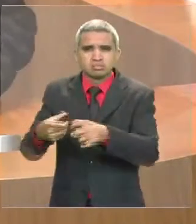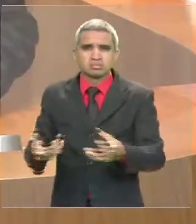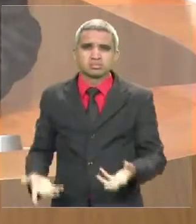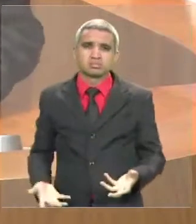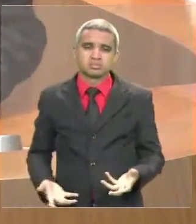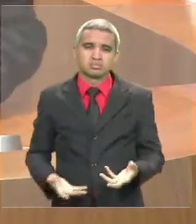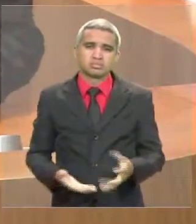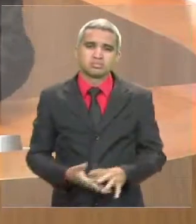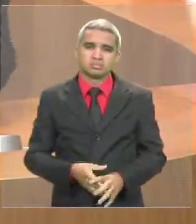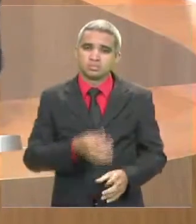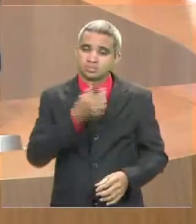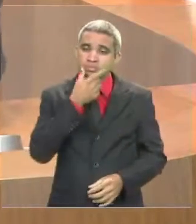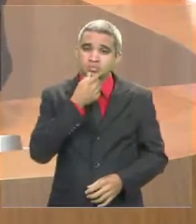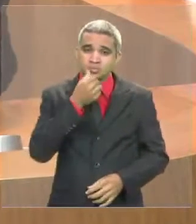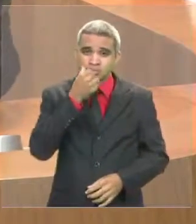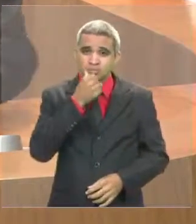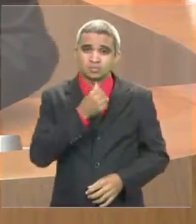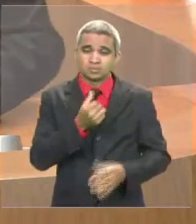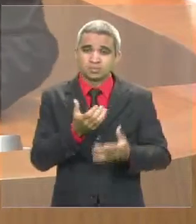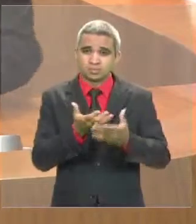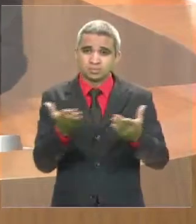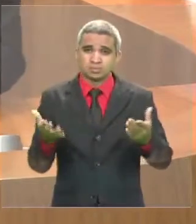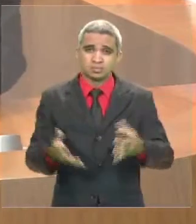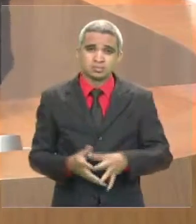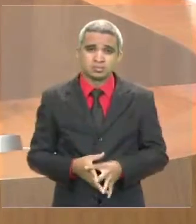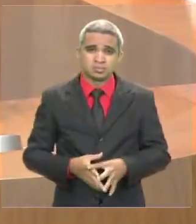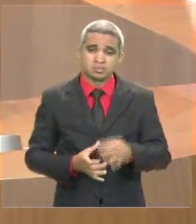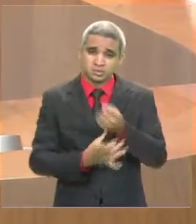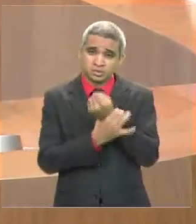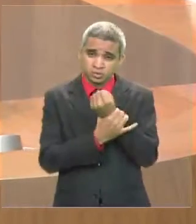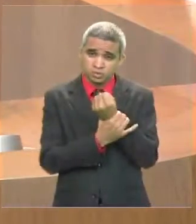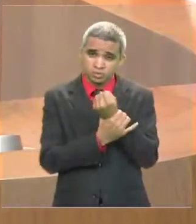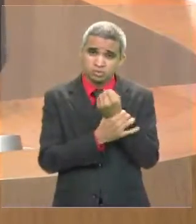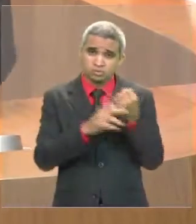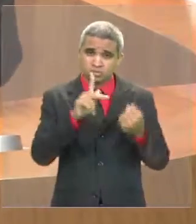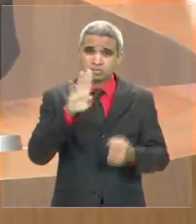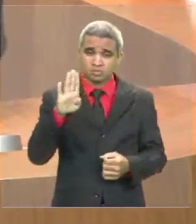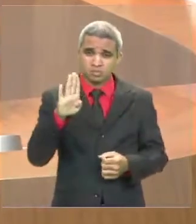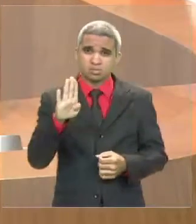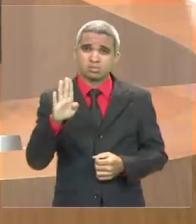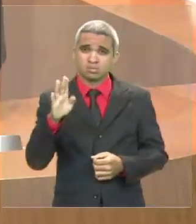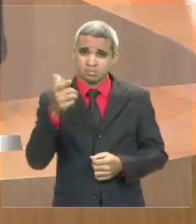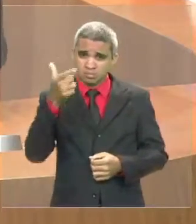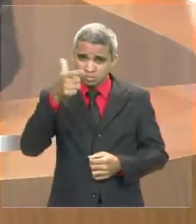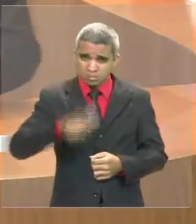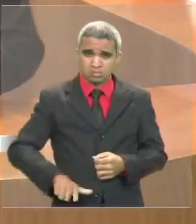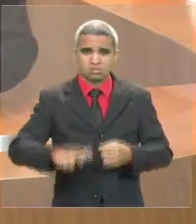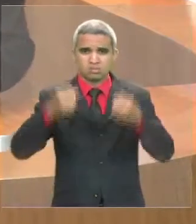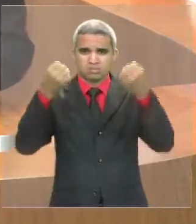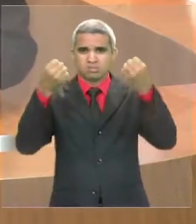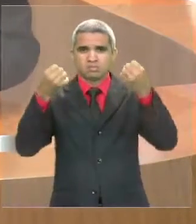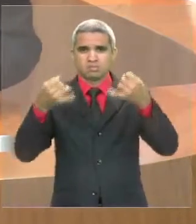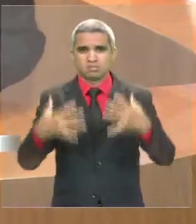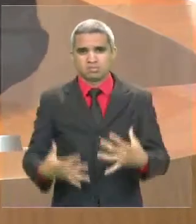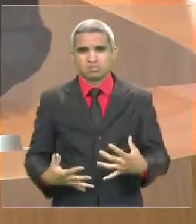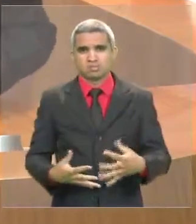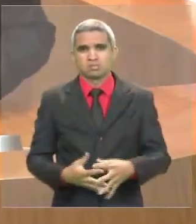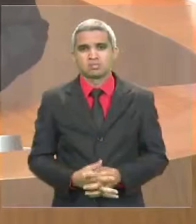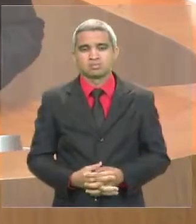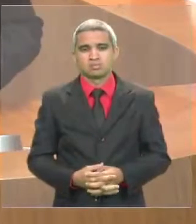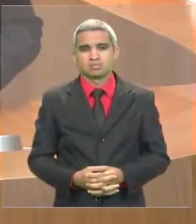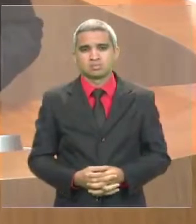Senhoras e senhores, a questão da segurança pública, eu volto a frisar, eu volto a destacar, ela é